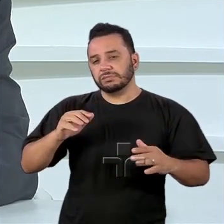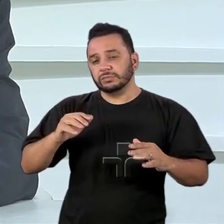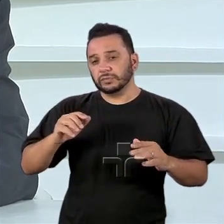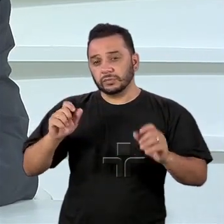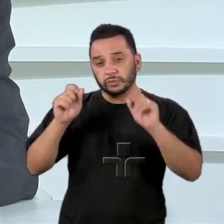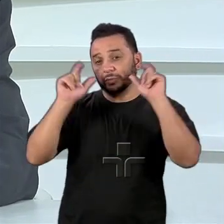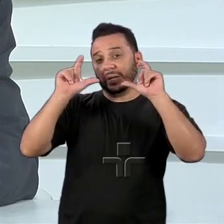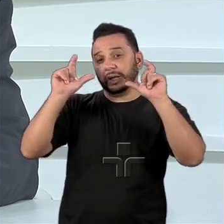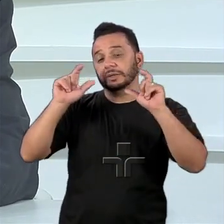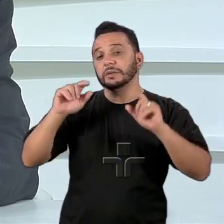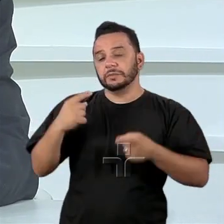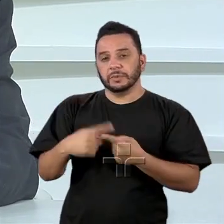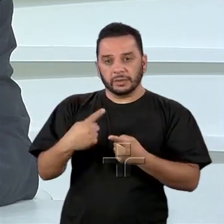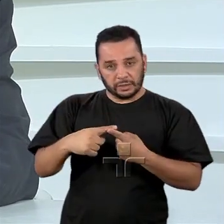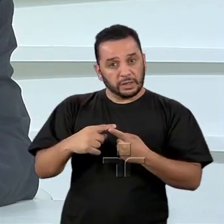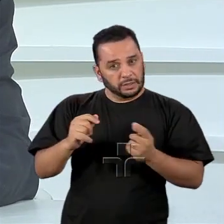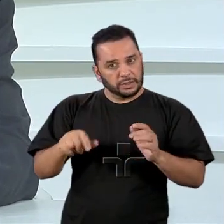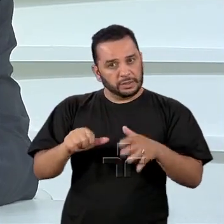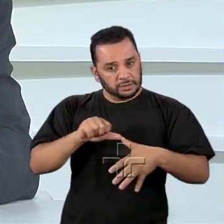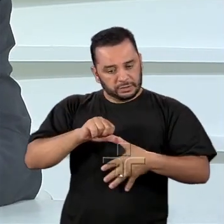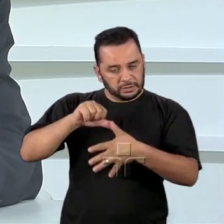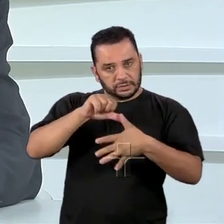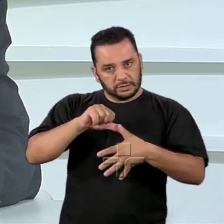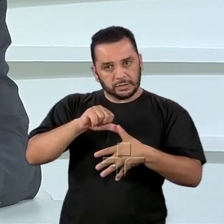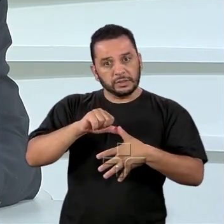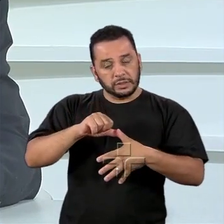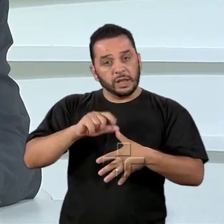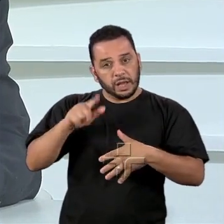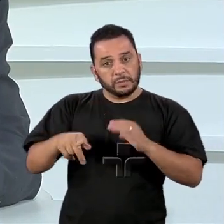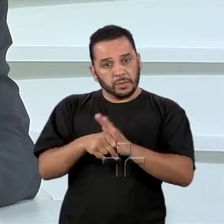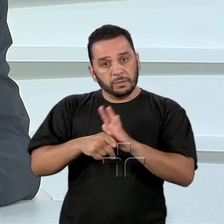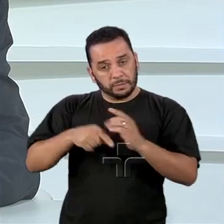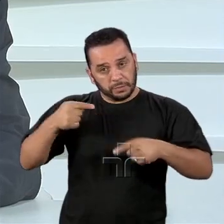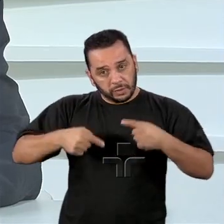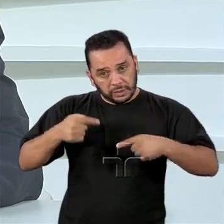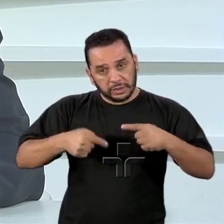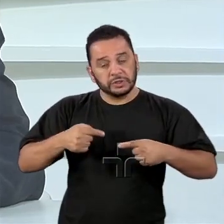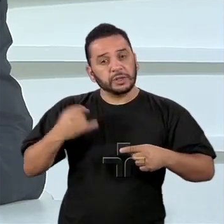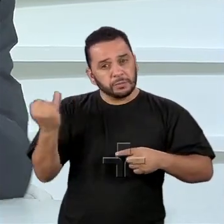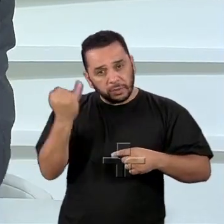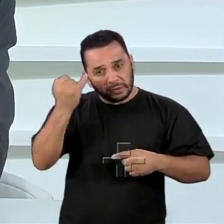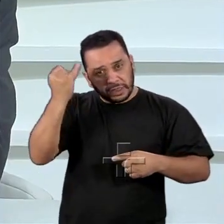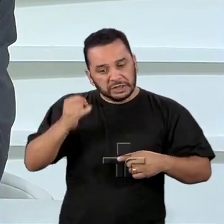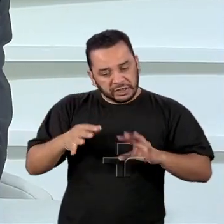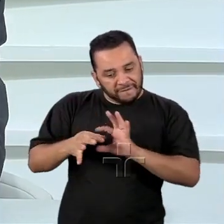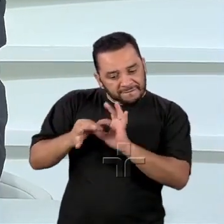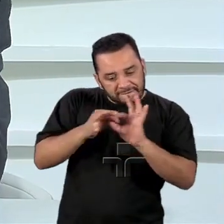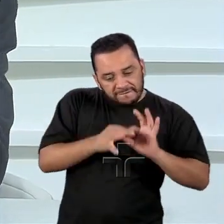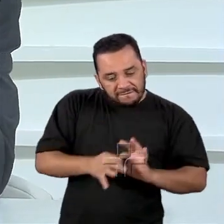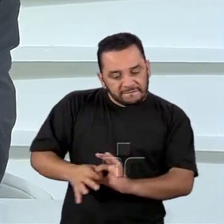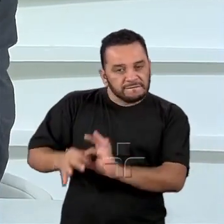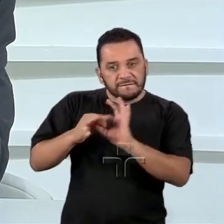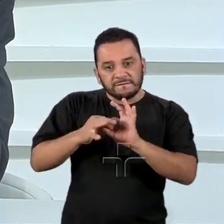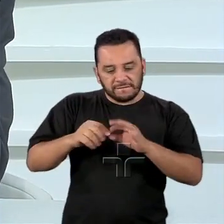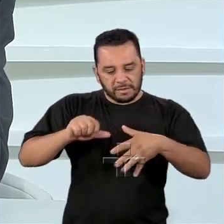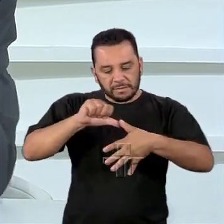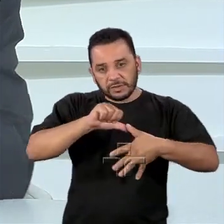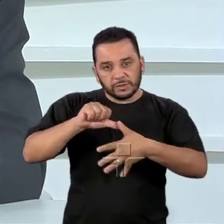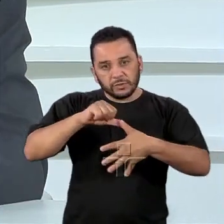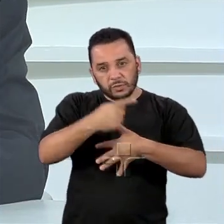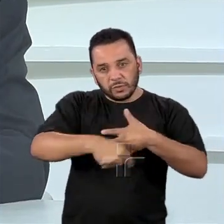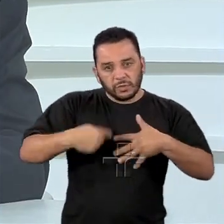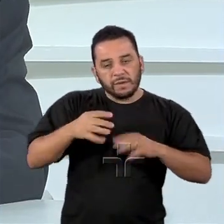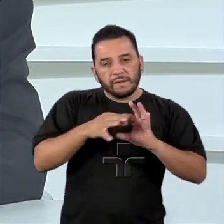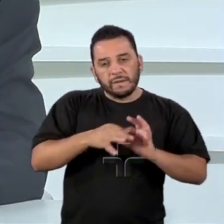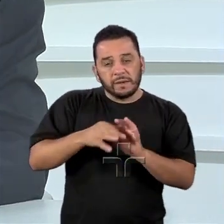trabalhar para a integração latino-americana era político de Estado para o Itamaraty. Mas mesmo querendo, o Brasil não pode